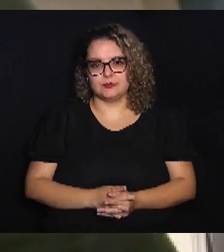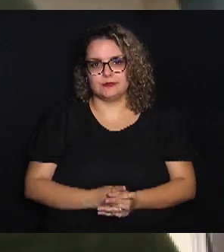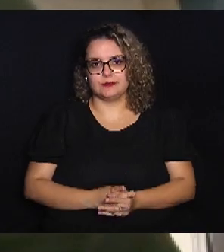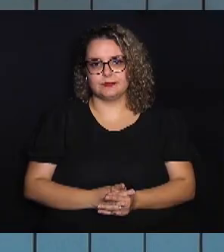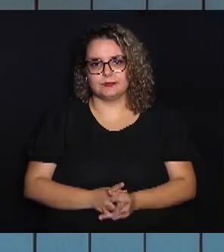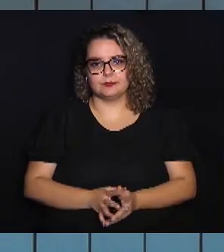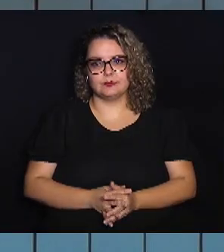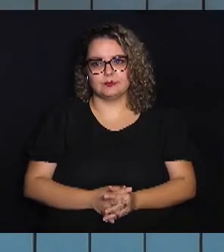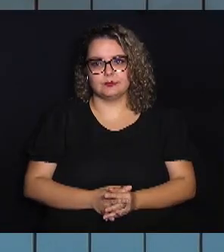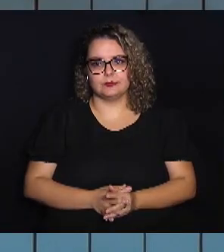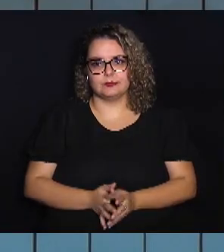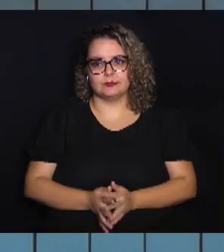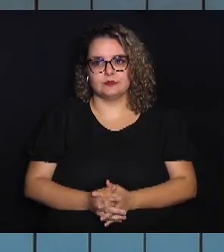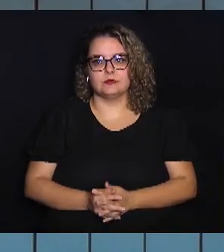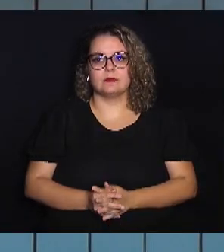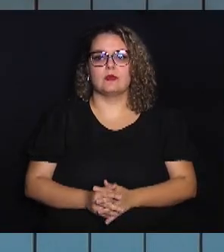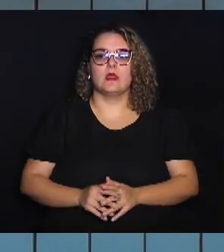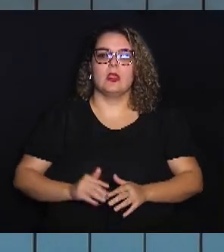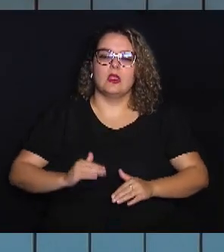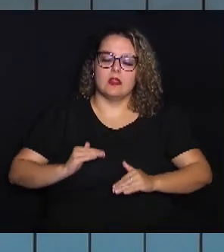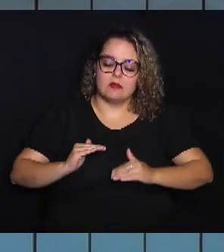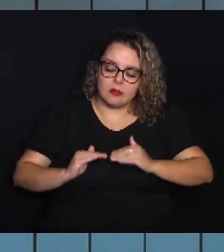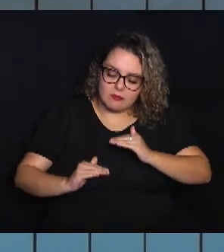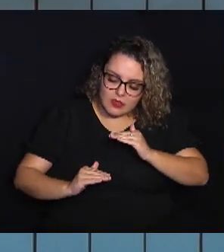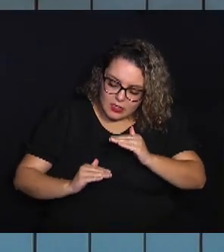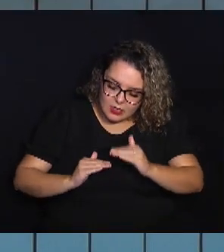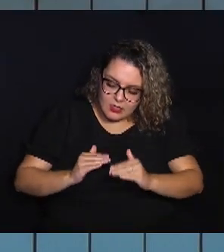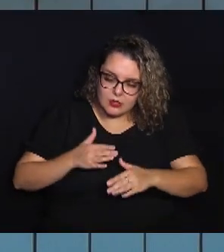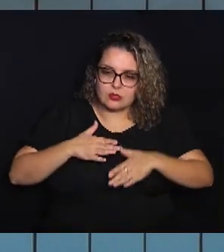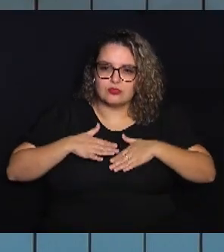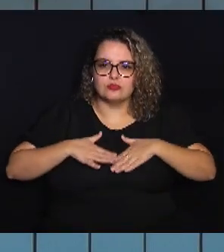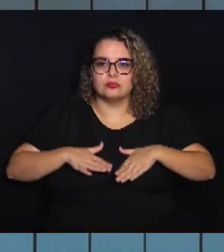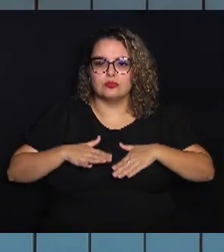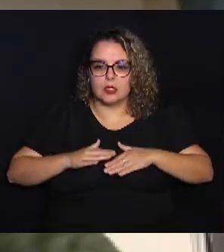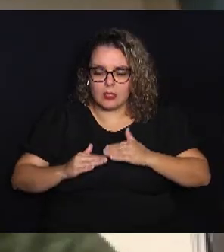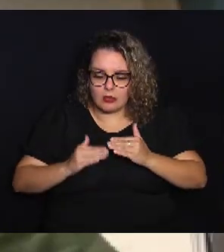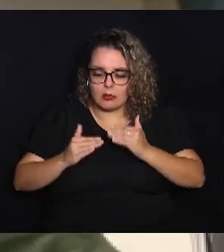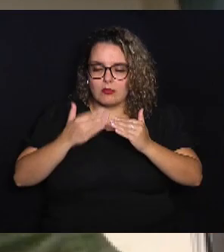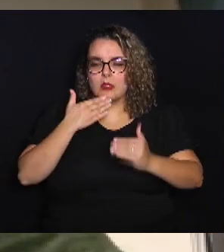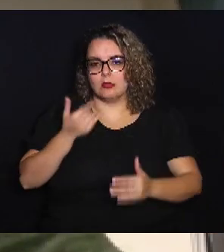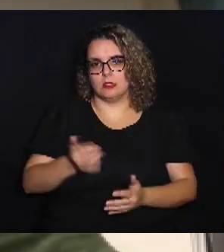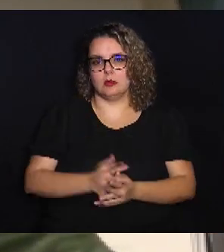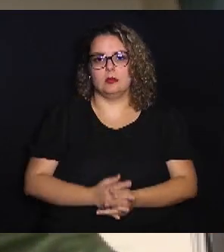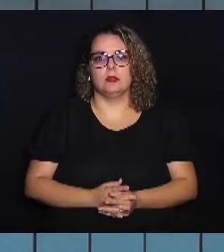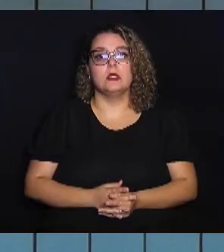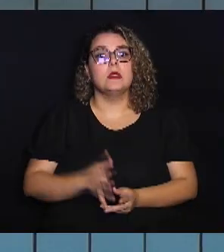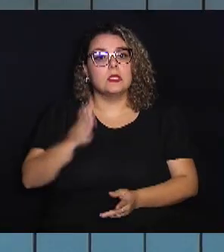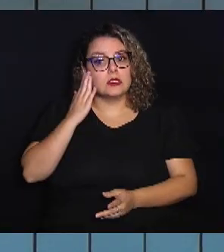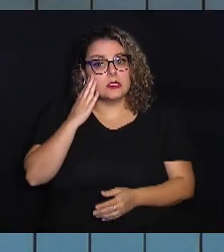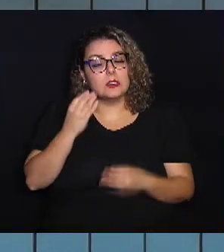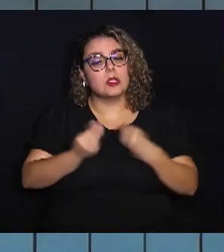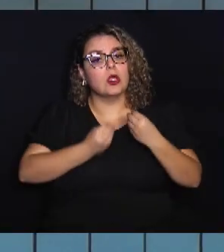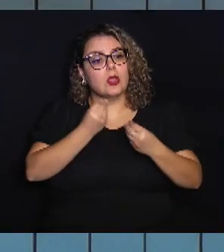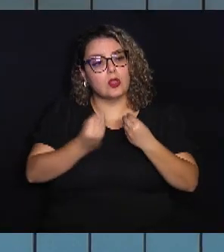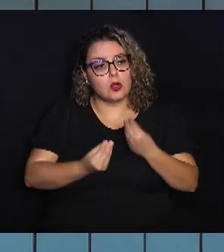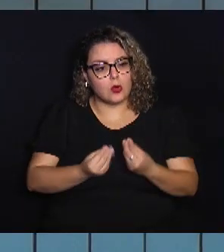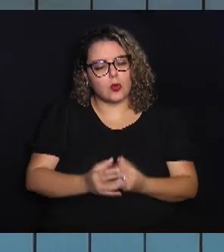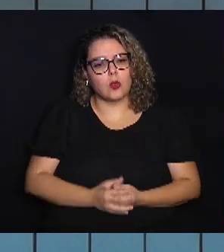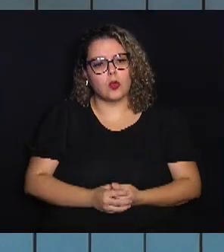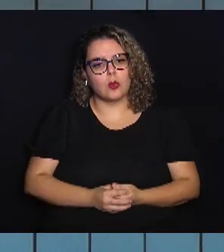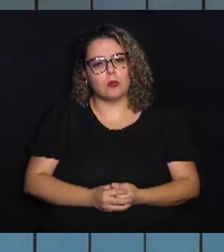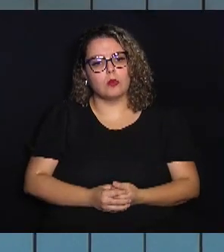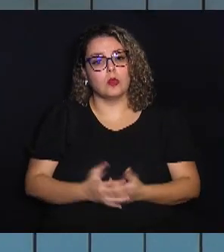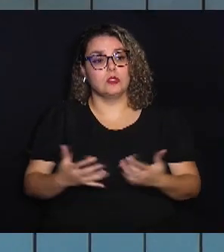E vai lentamente recuperando. Entendi. E como que a gente